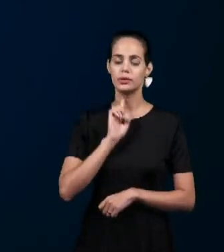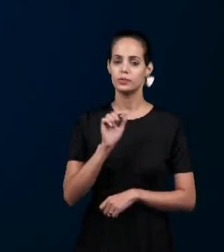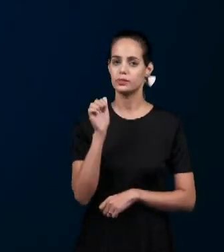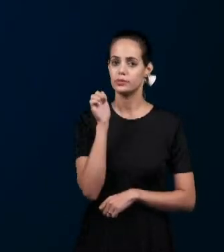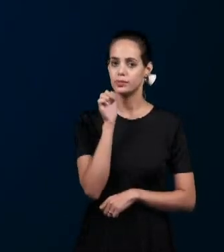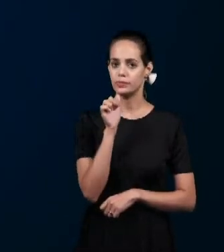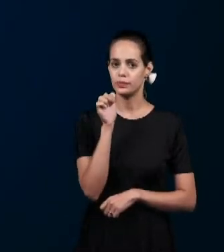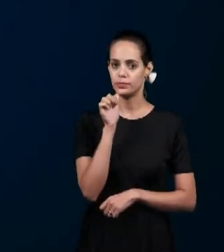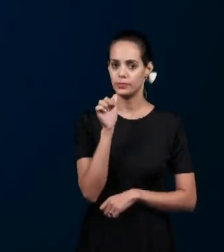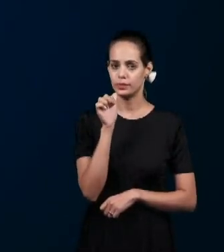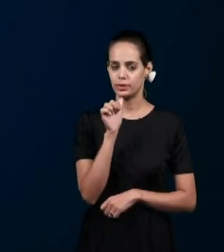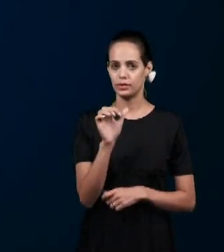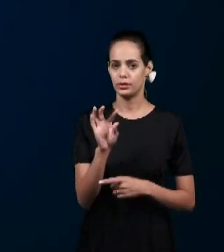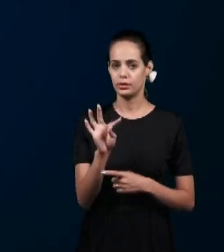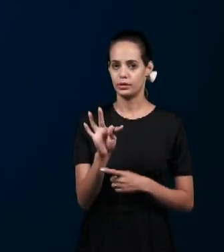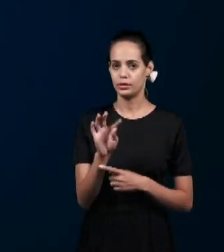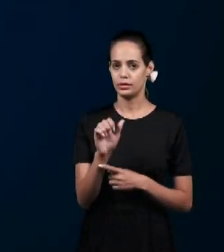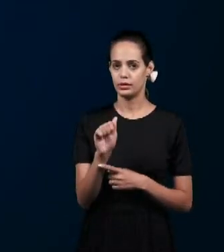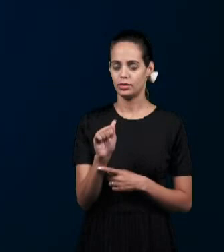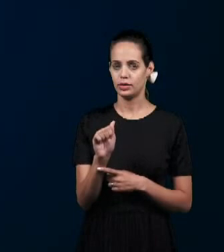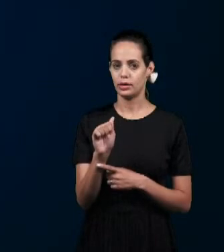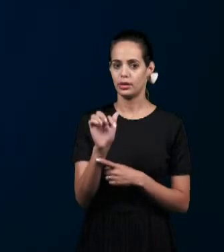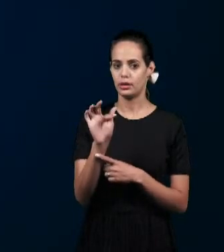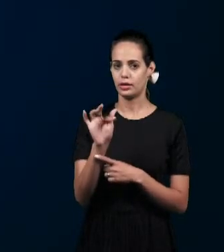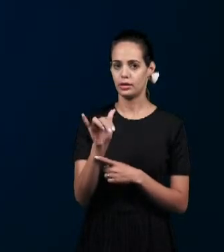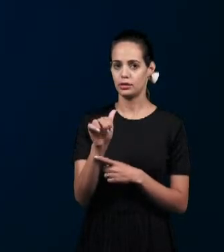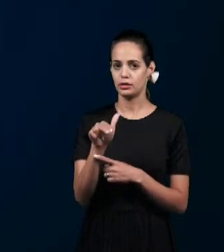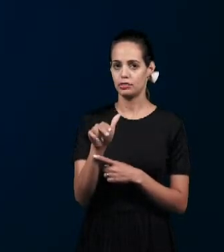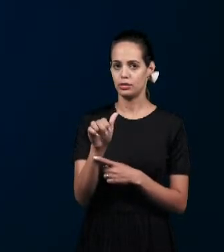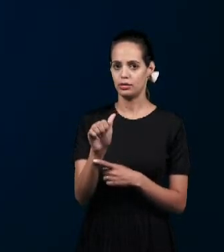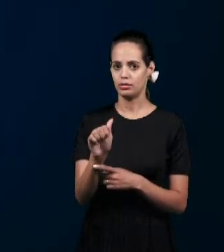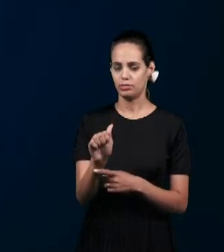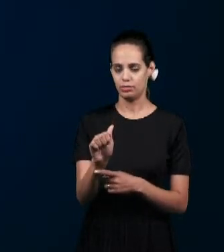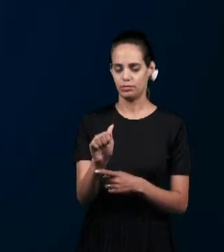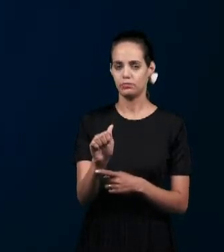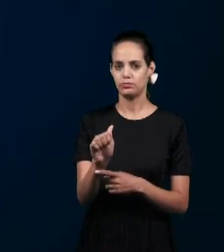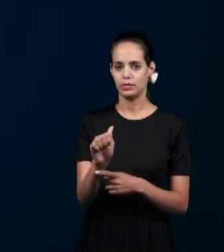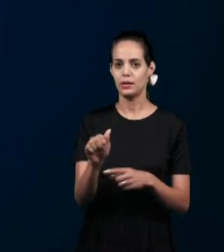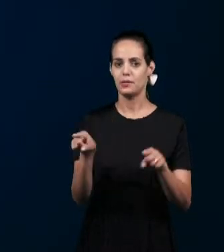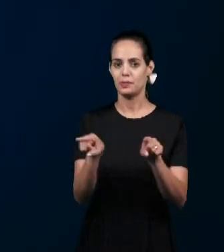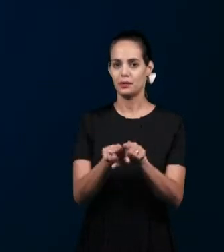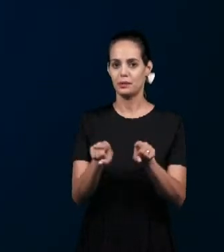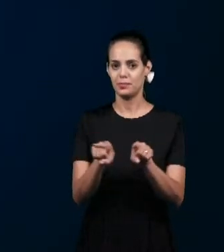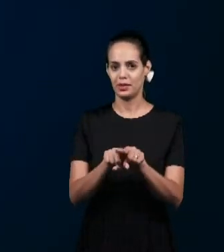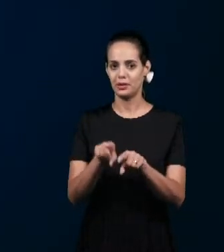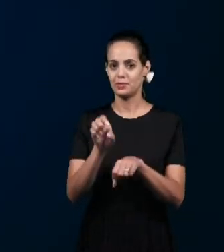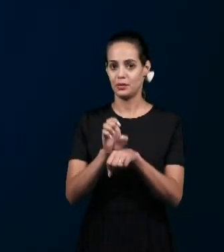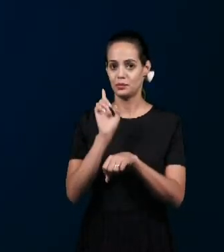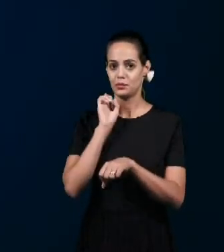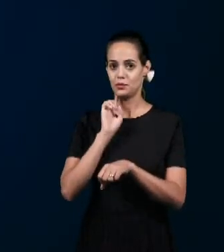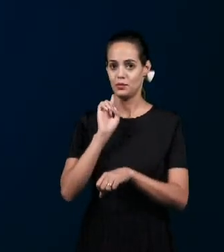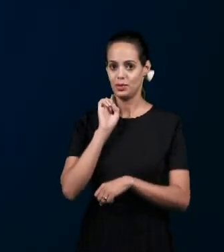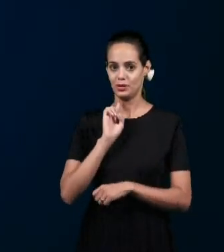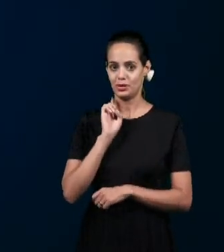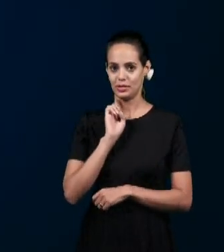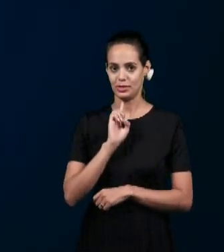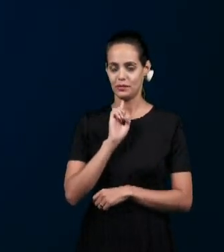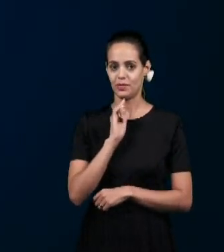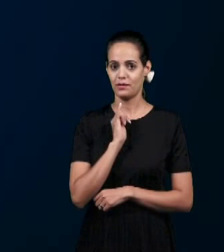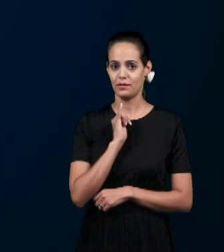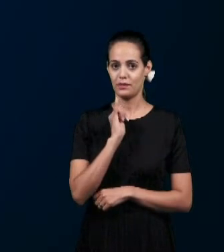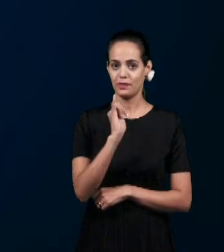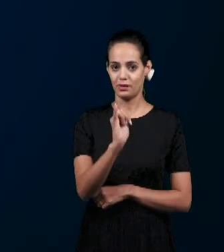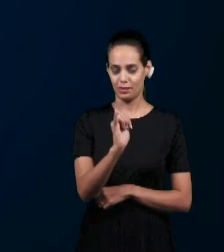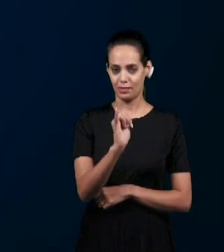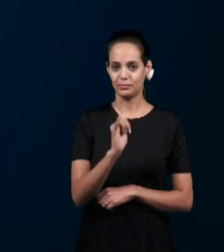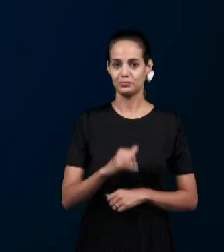Que é da igreja de Granjaria Em Cacaguases A irmã vai também completar essa resposta Nós passaremos então